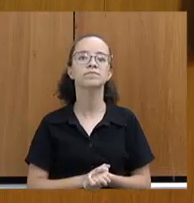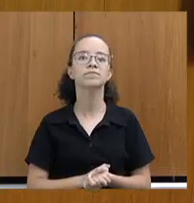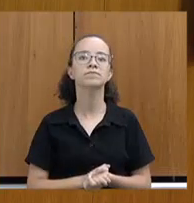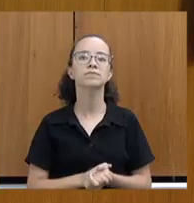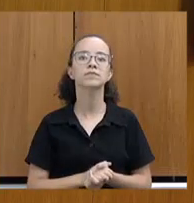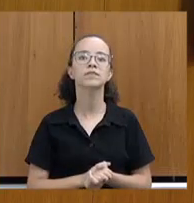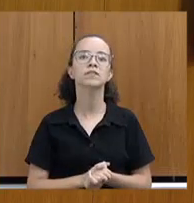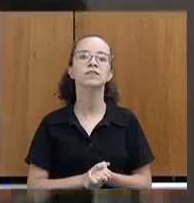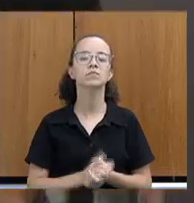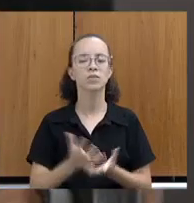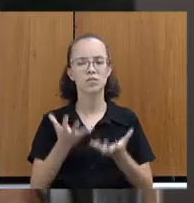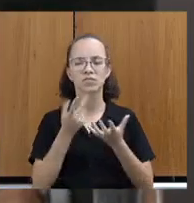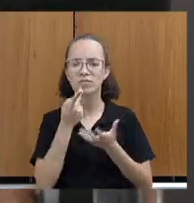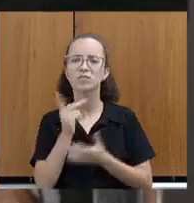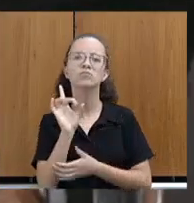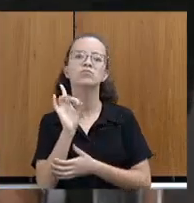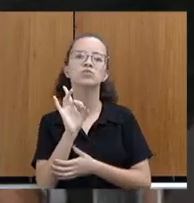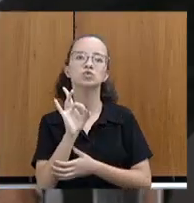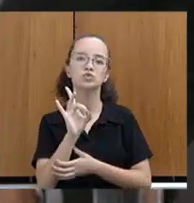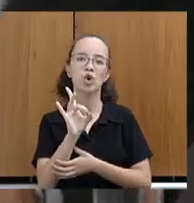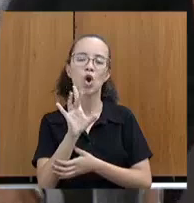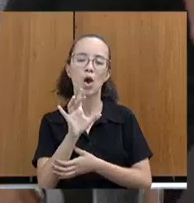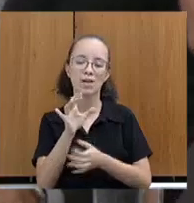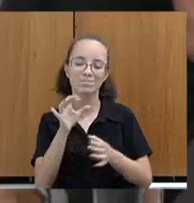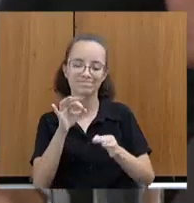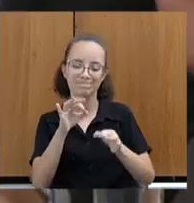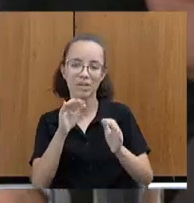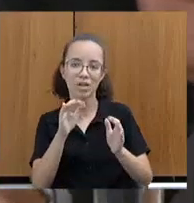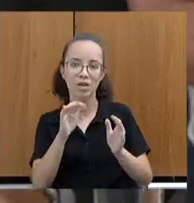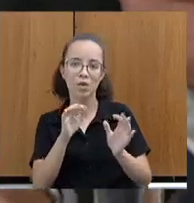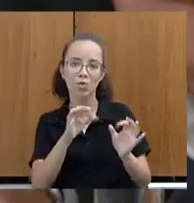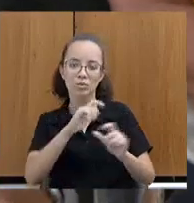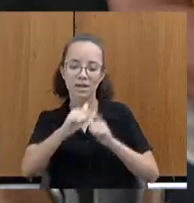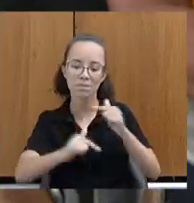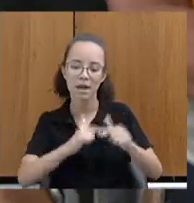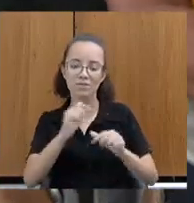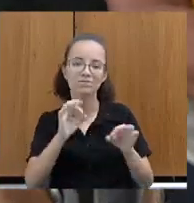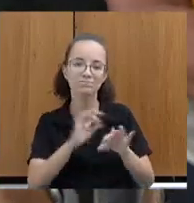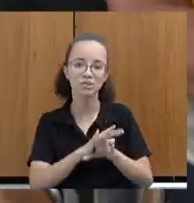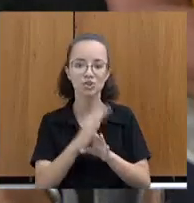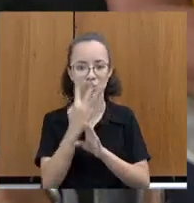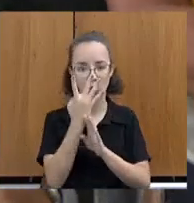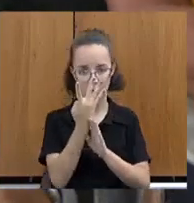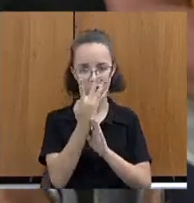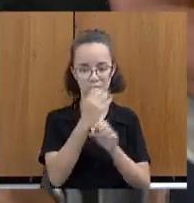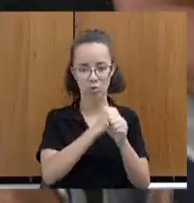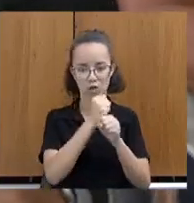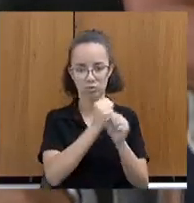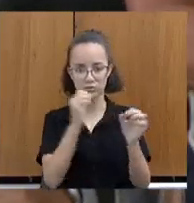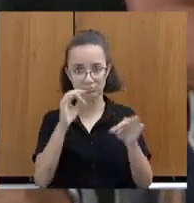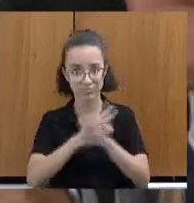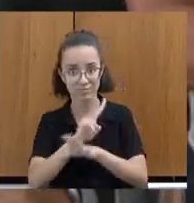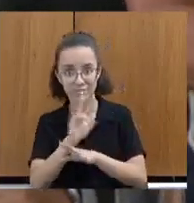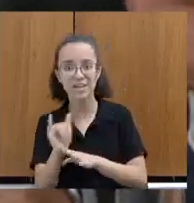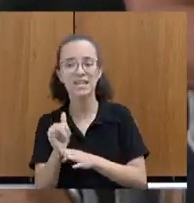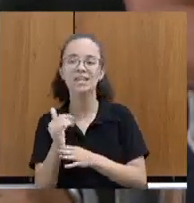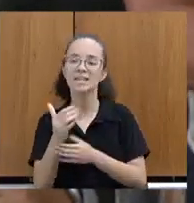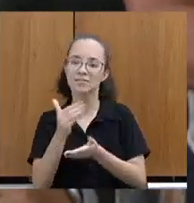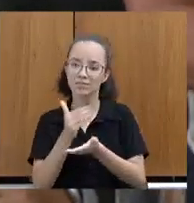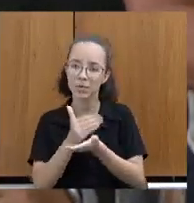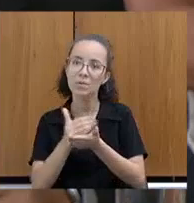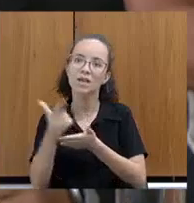Nós estamos... Eu queria falar que nós estamos encerrando um ciclo de quatro anos. E agora começando o outro. E eu queria aqui